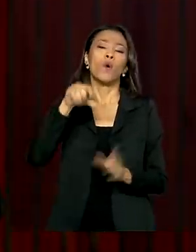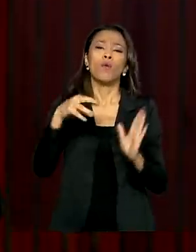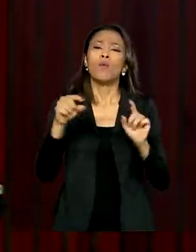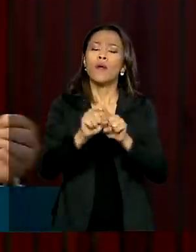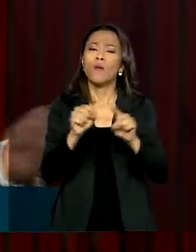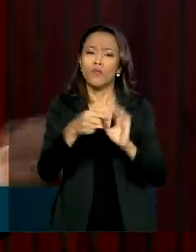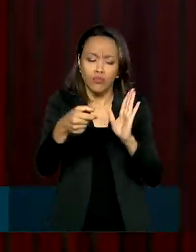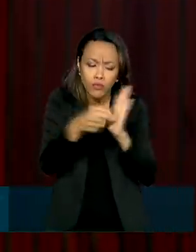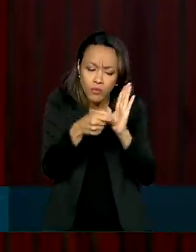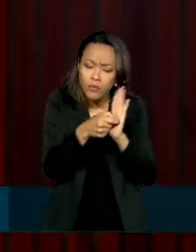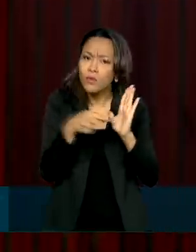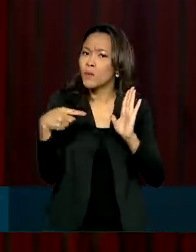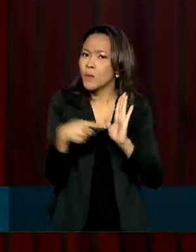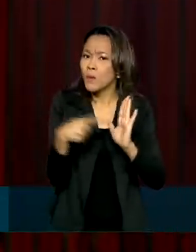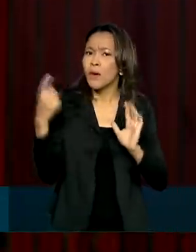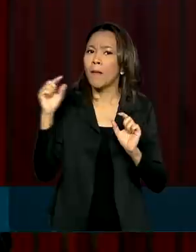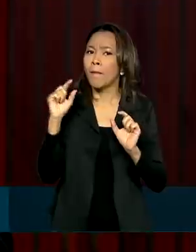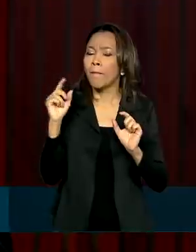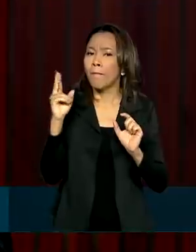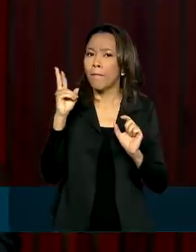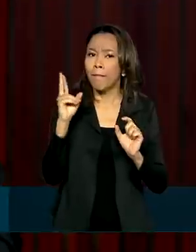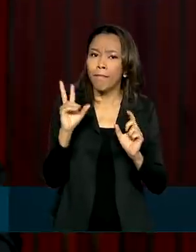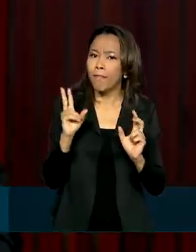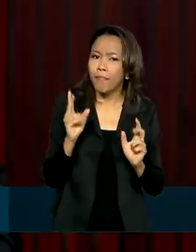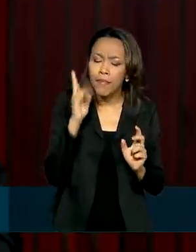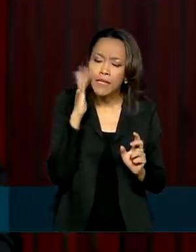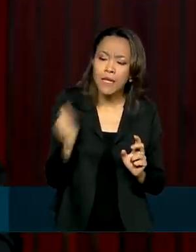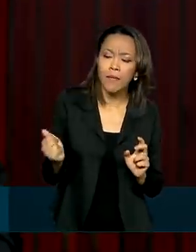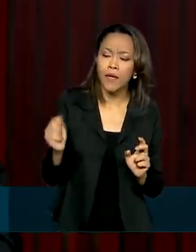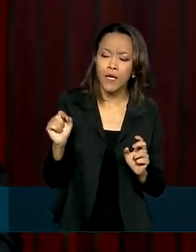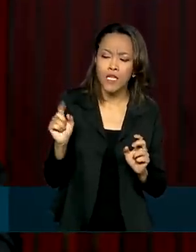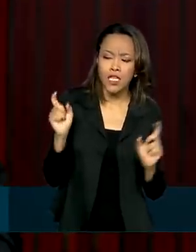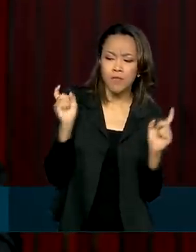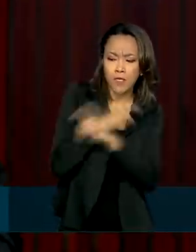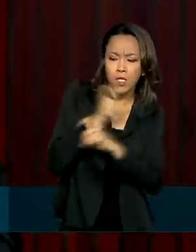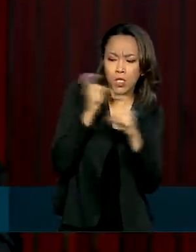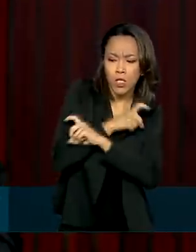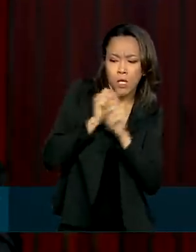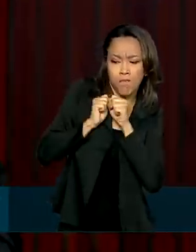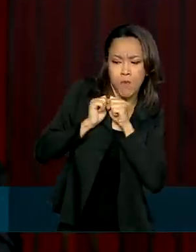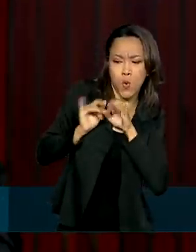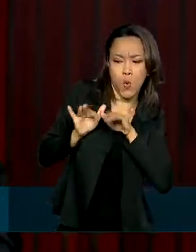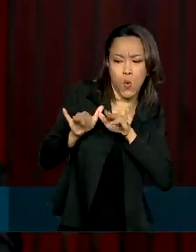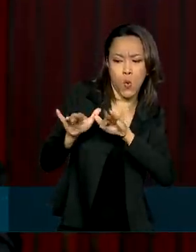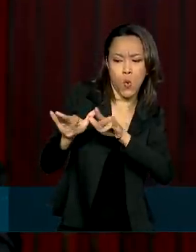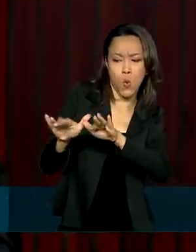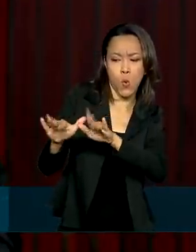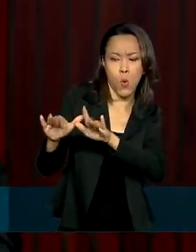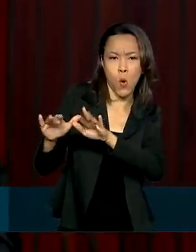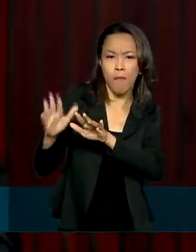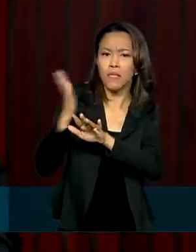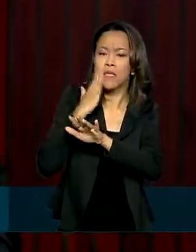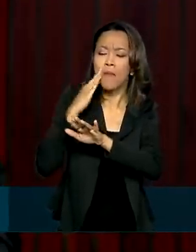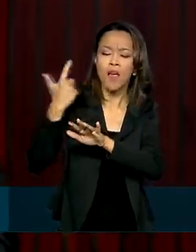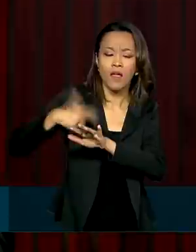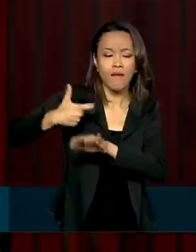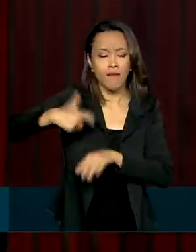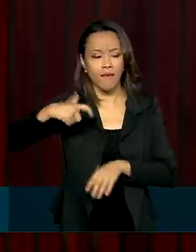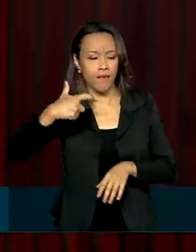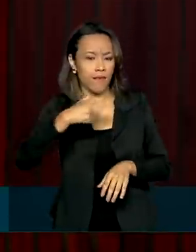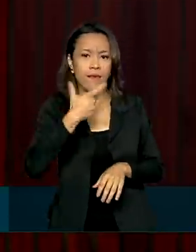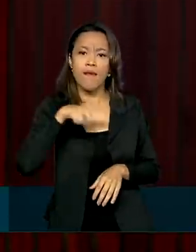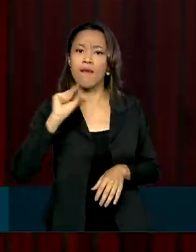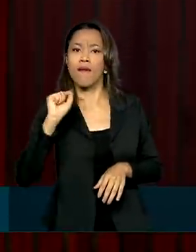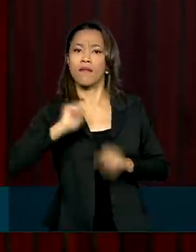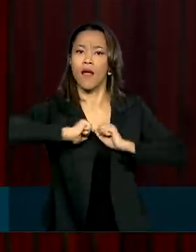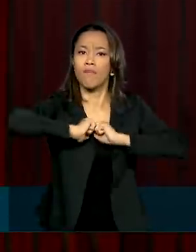percorrer o caminho de volta das notícias falsas e chegar na sua origem. E, portanto, nós